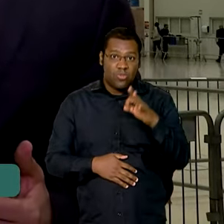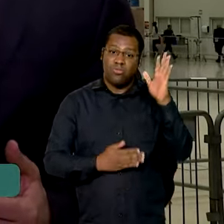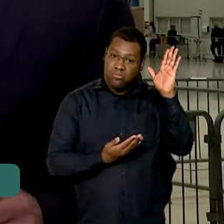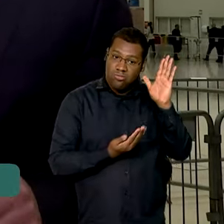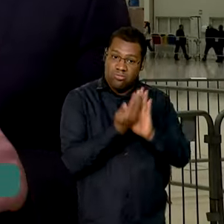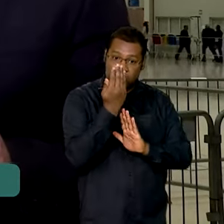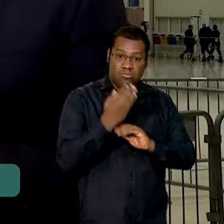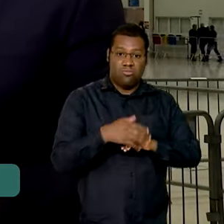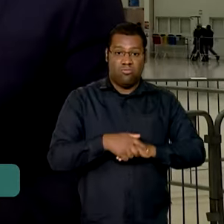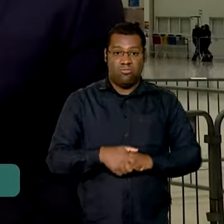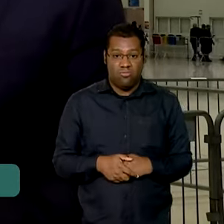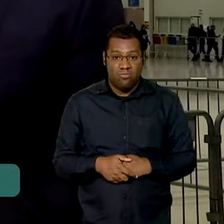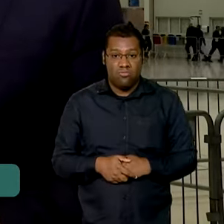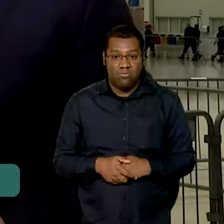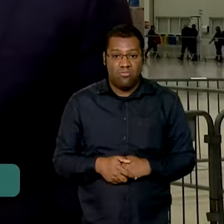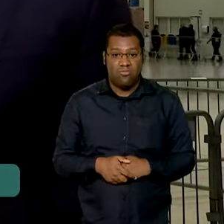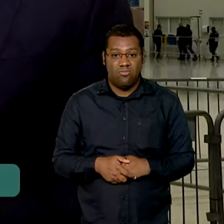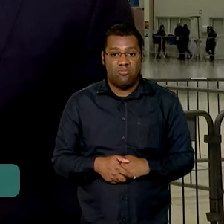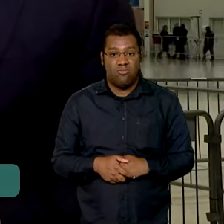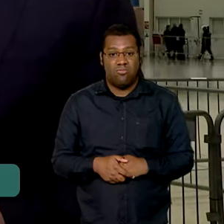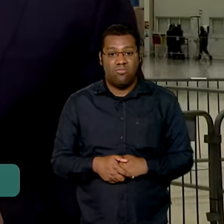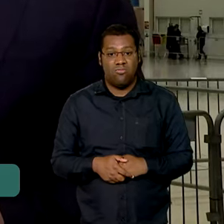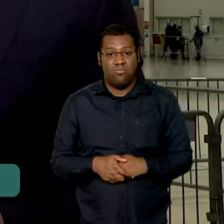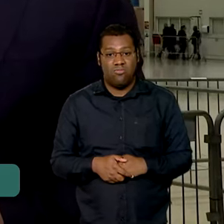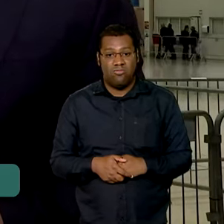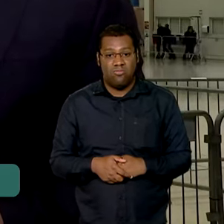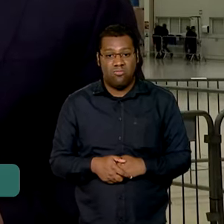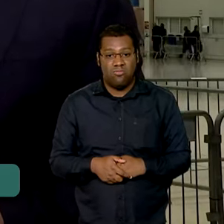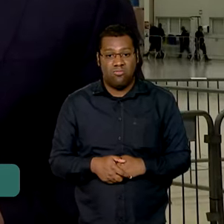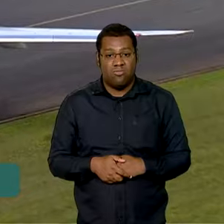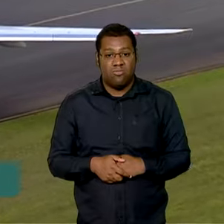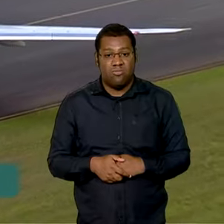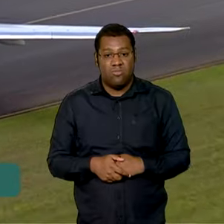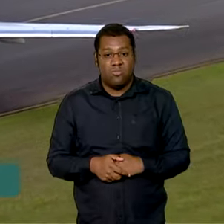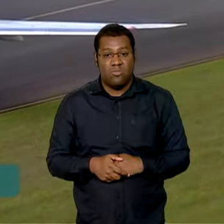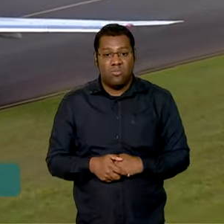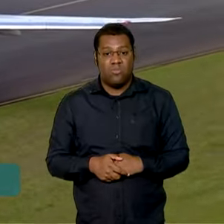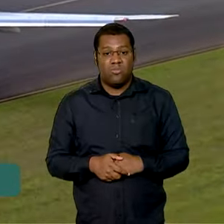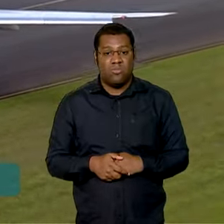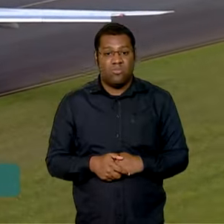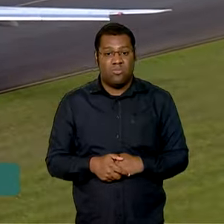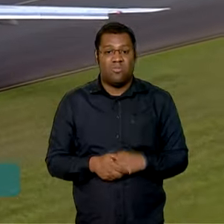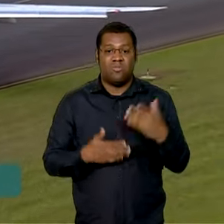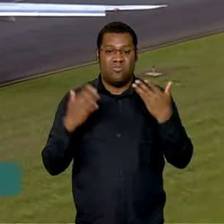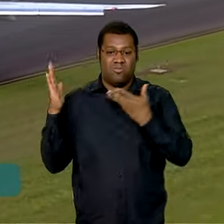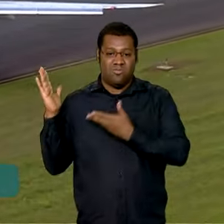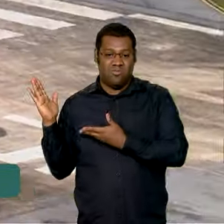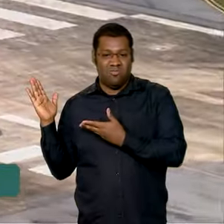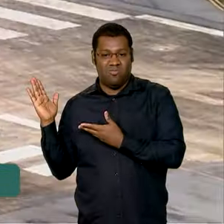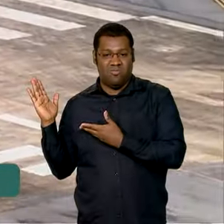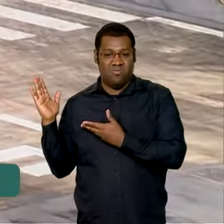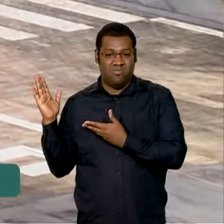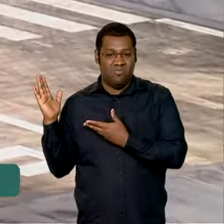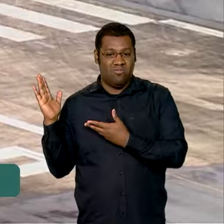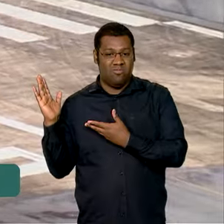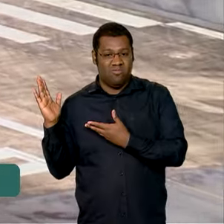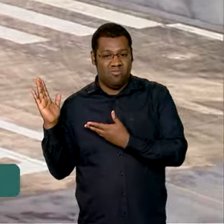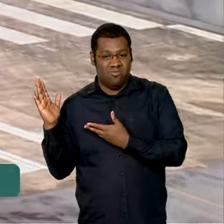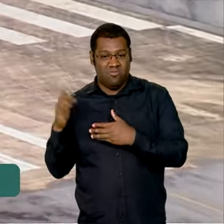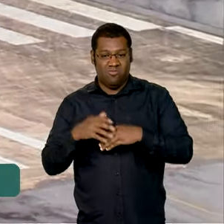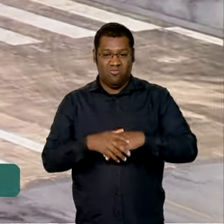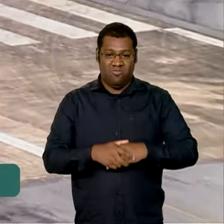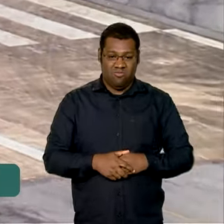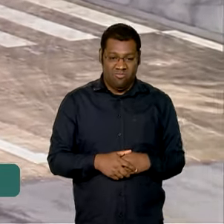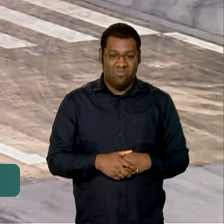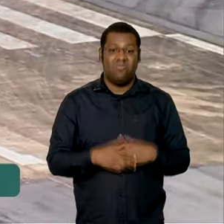passado, quando foram entregues 15 aeronaves. A aviação executiva apresentou crescimento de